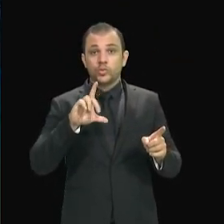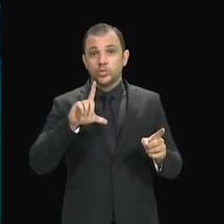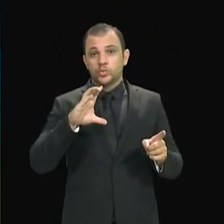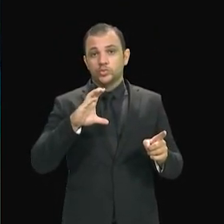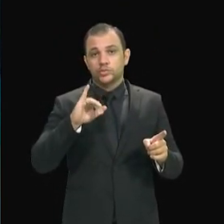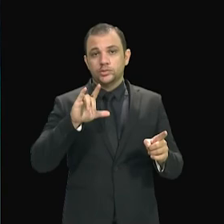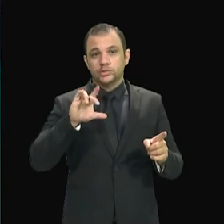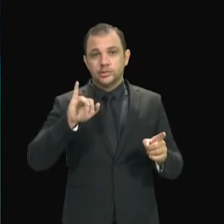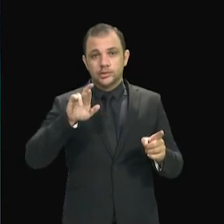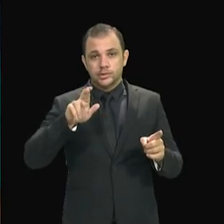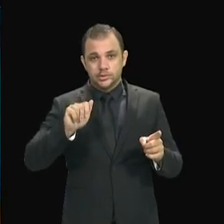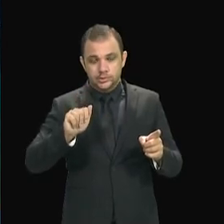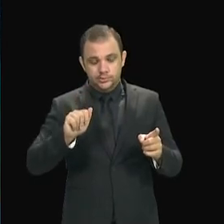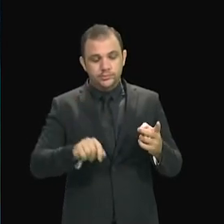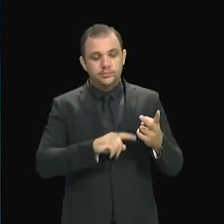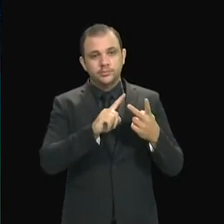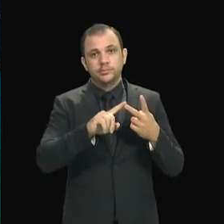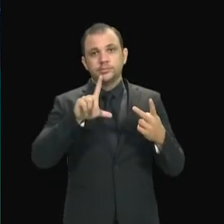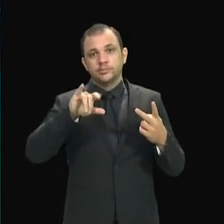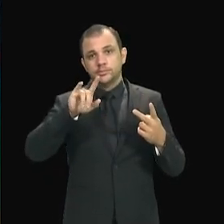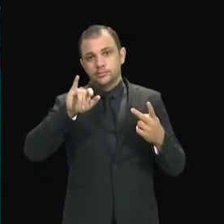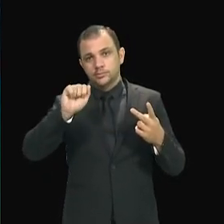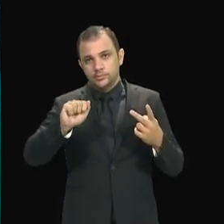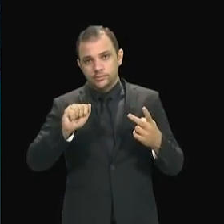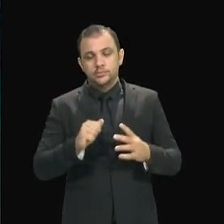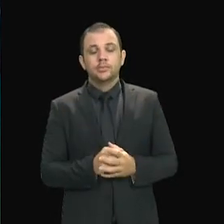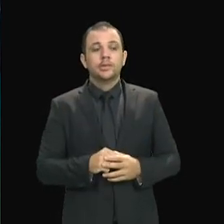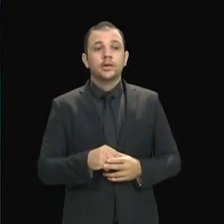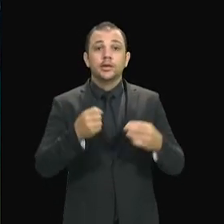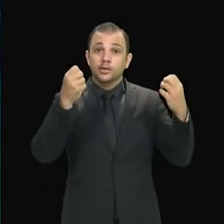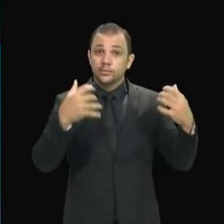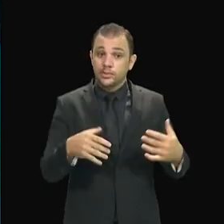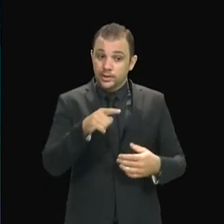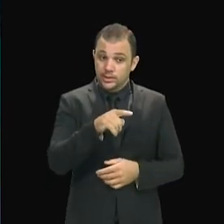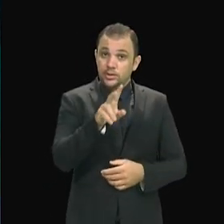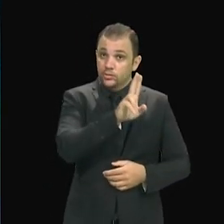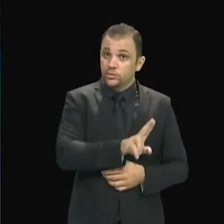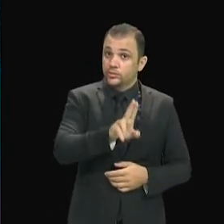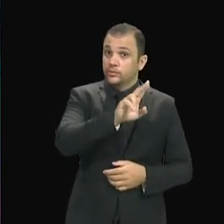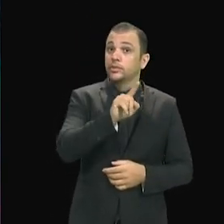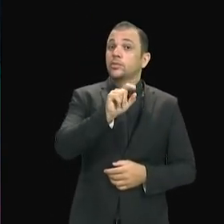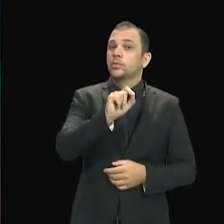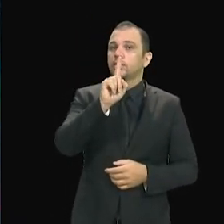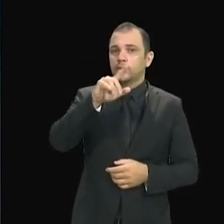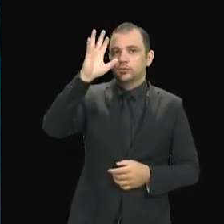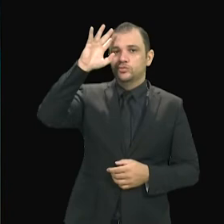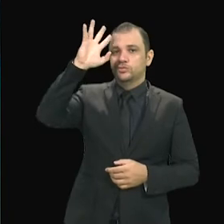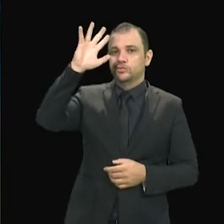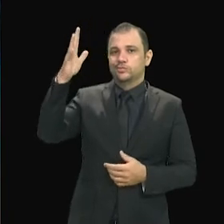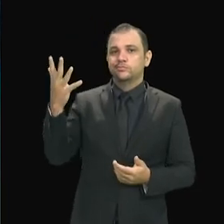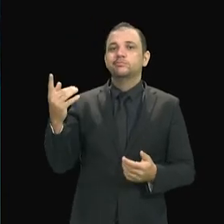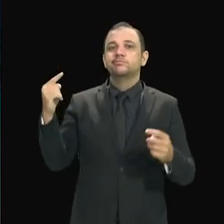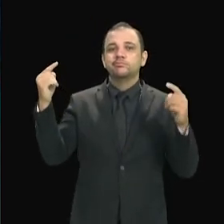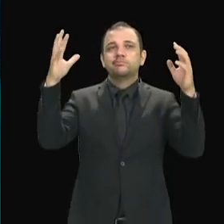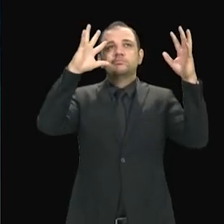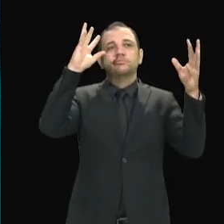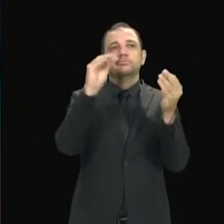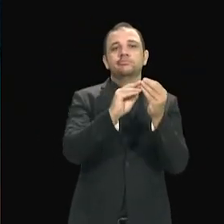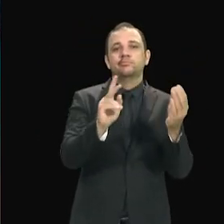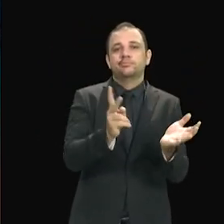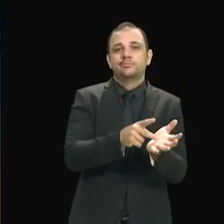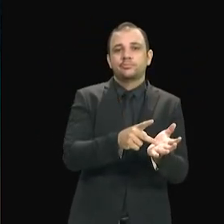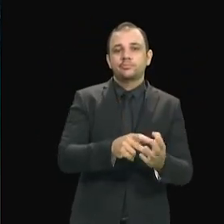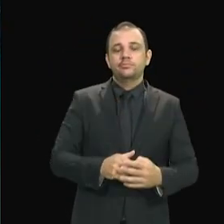que essa universidade, ela é fruto de sonhos. E ontem, eu fiz questão de destacar, presidente, que em 2006,